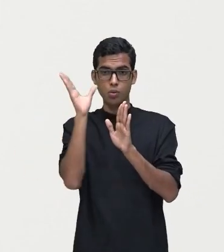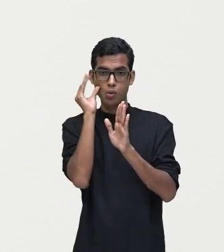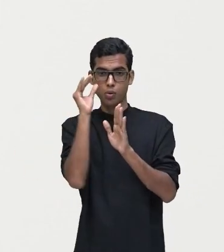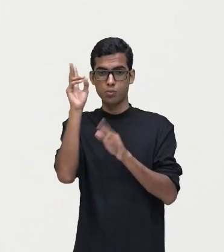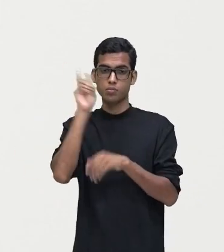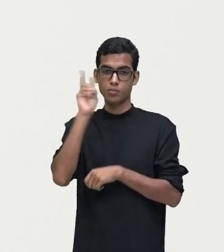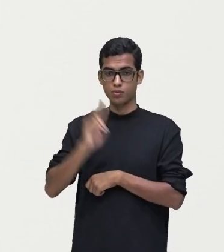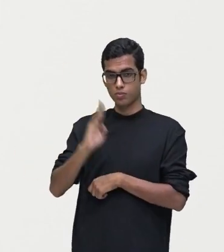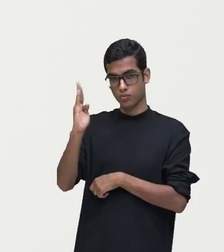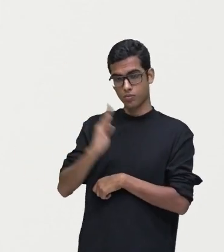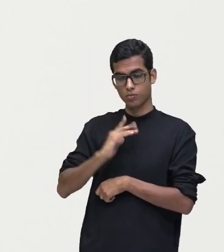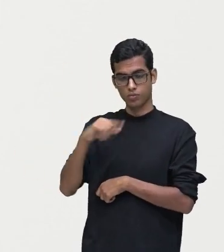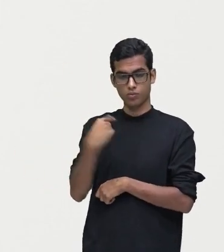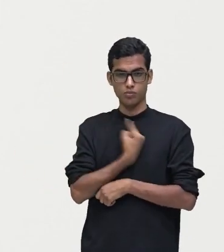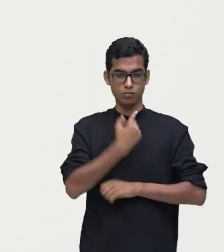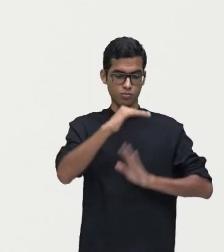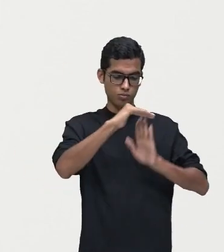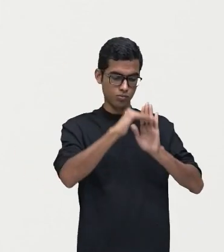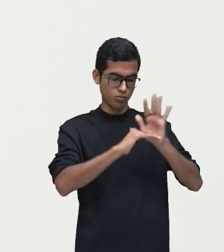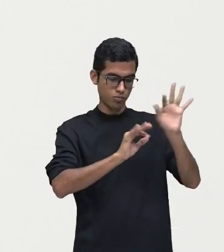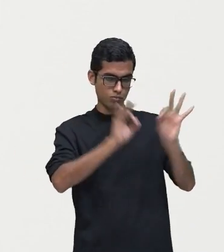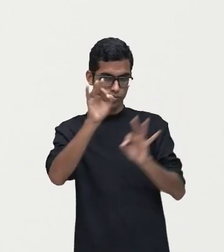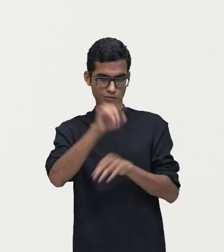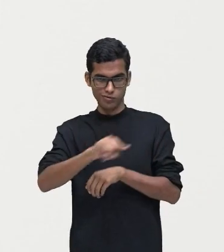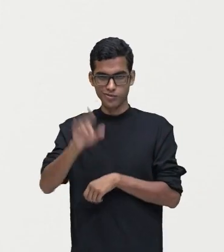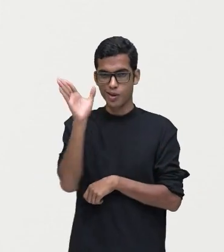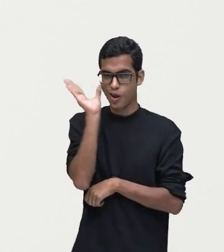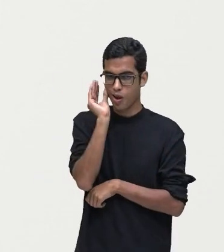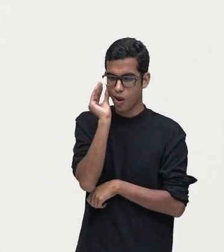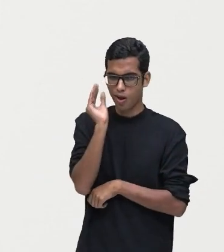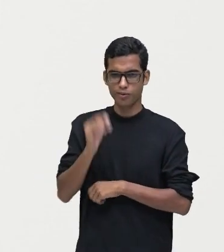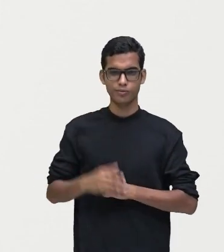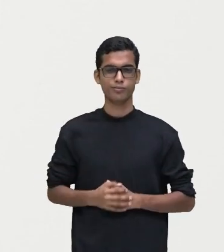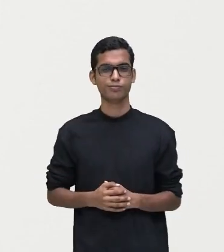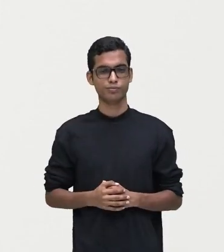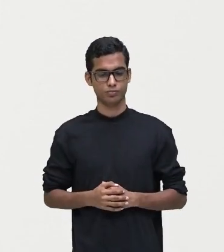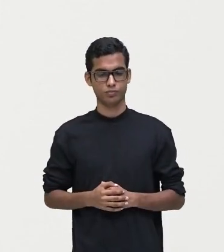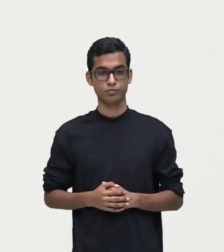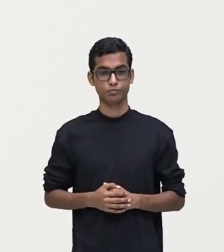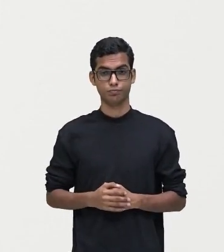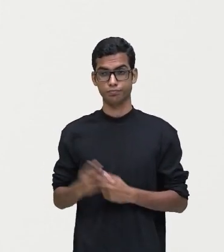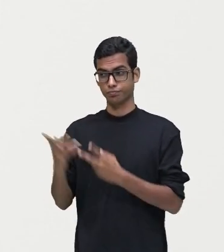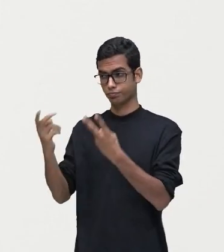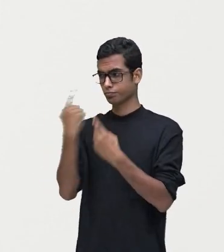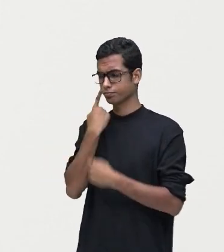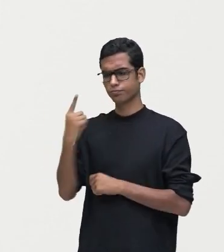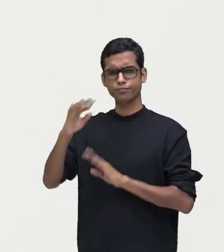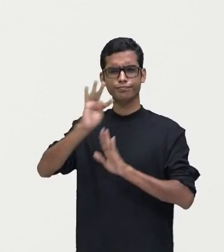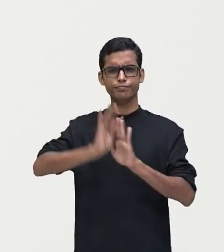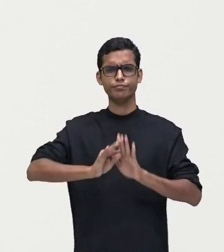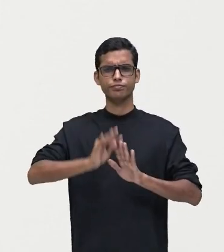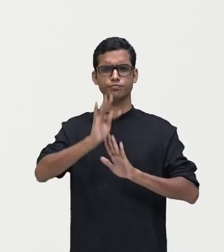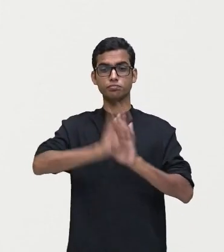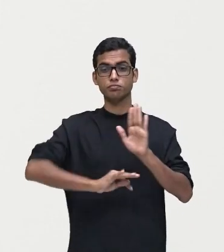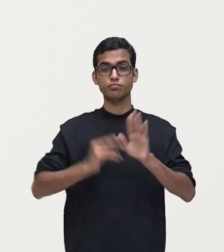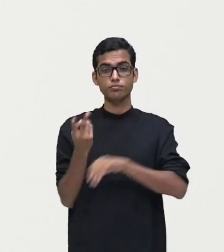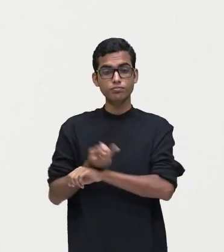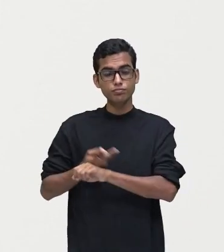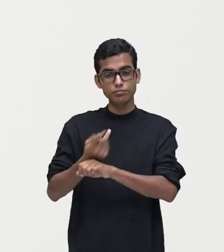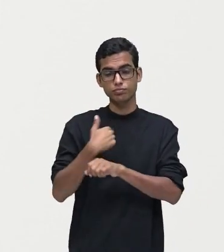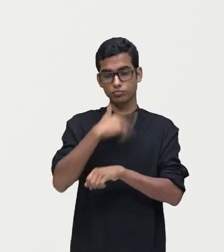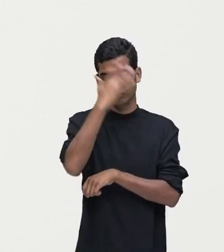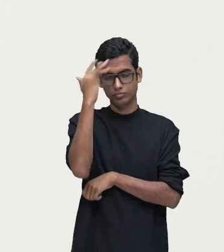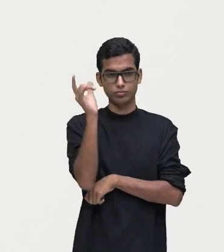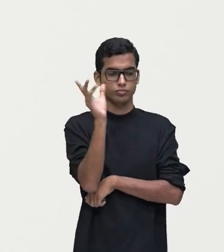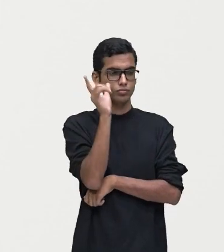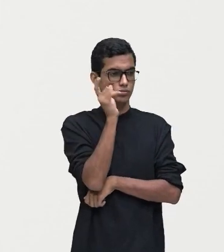que separamos para os curiosos. Então, observem que é um texto que busca entreter a